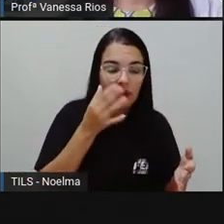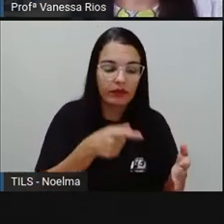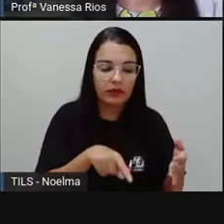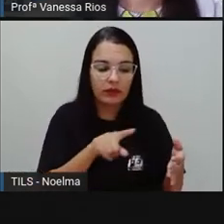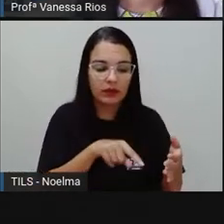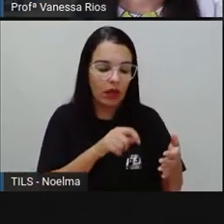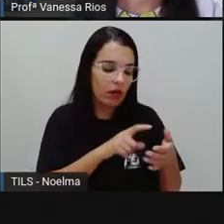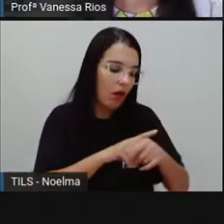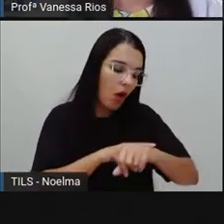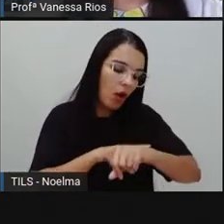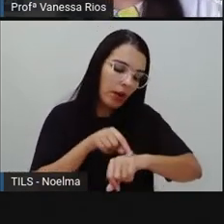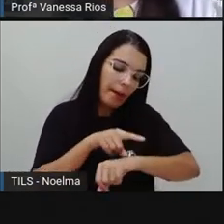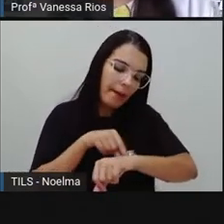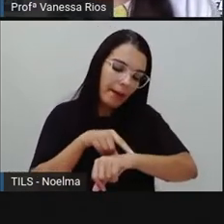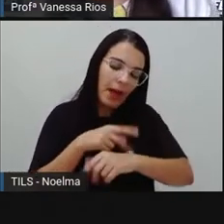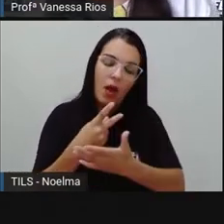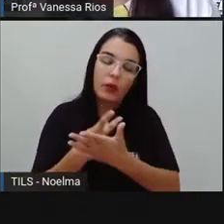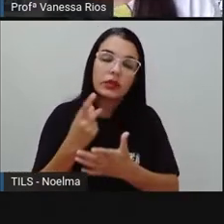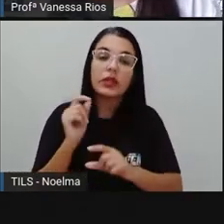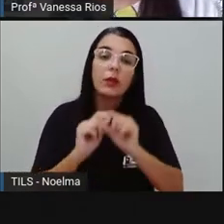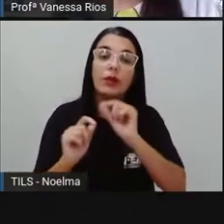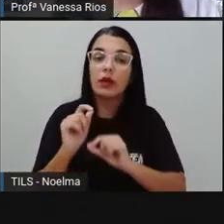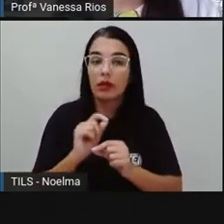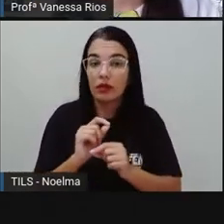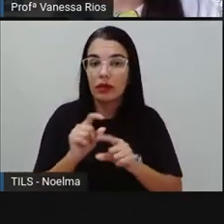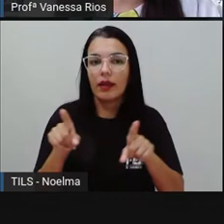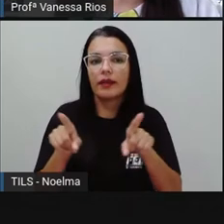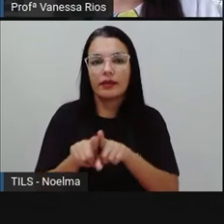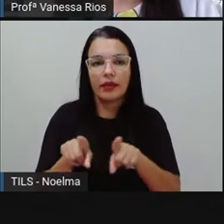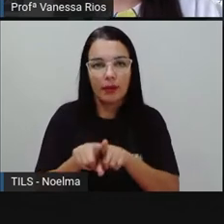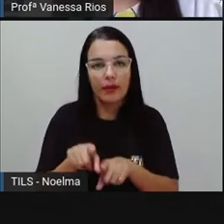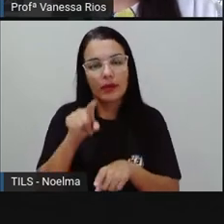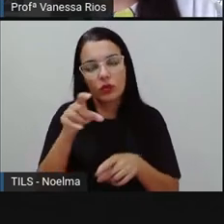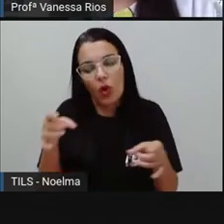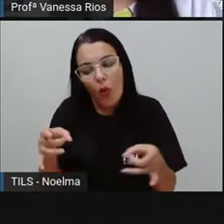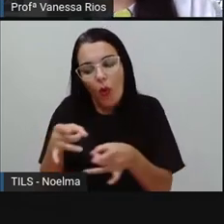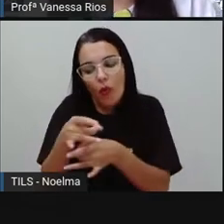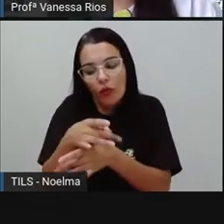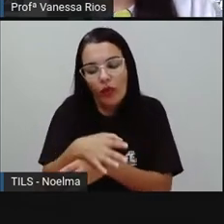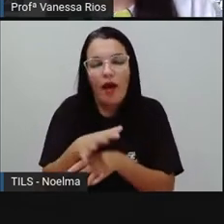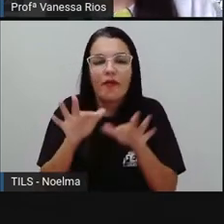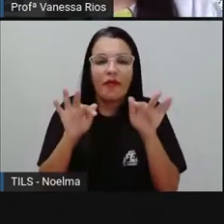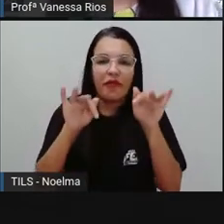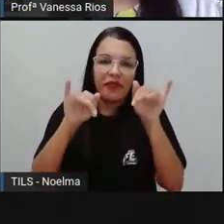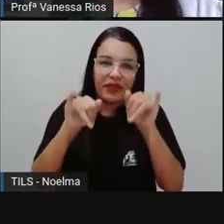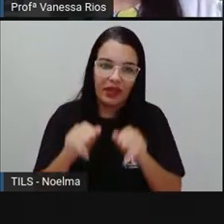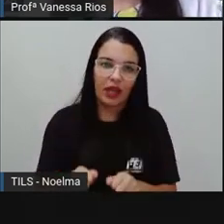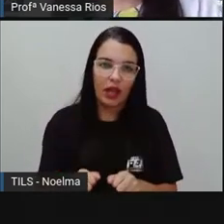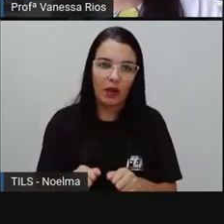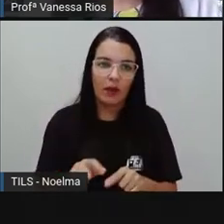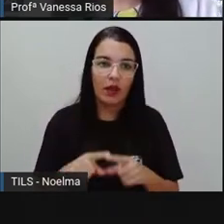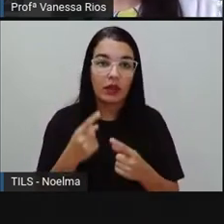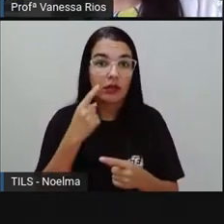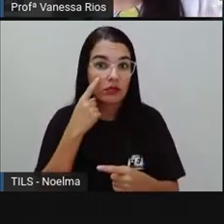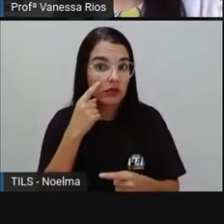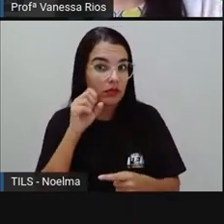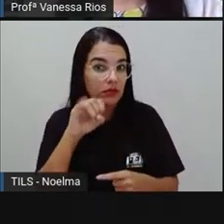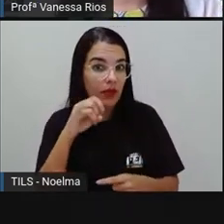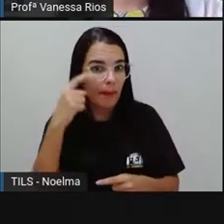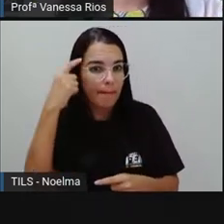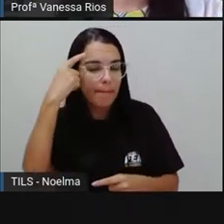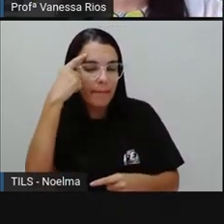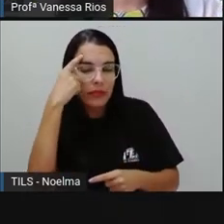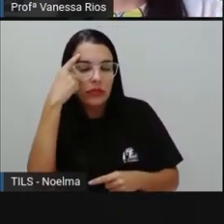Depois de algumas horas, o que aconteceu. E também a sua conclusão final. A partir do que você pensou que